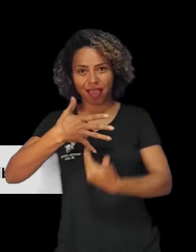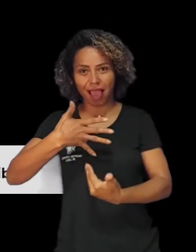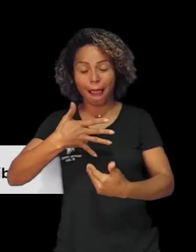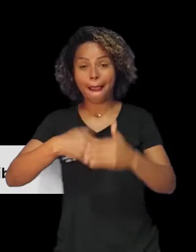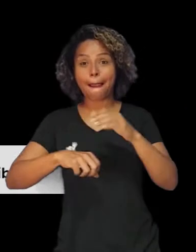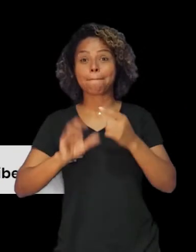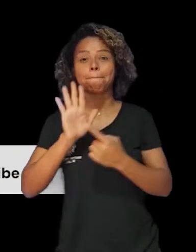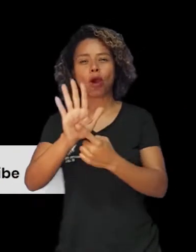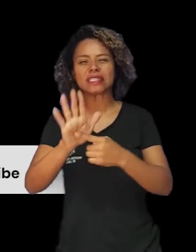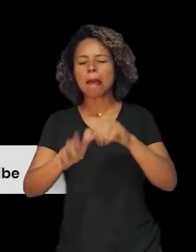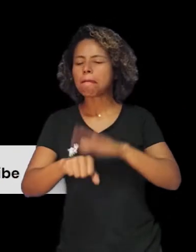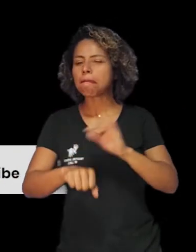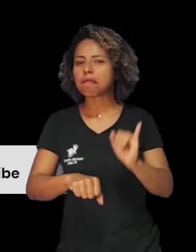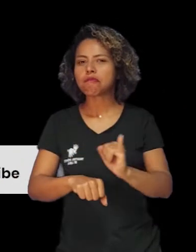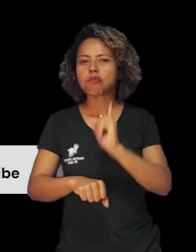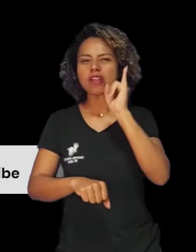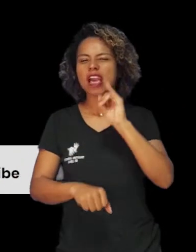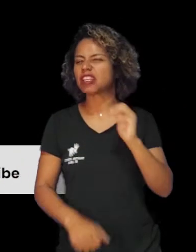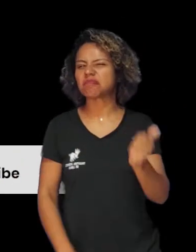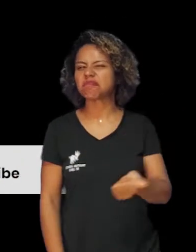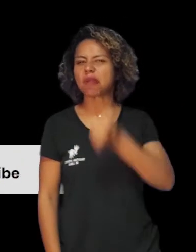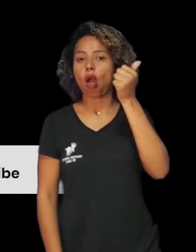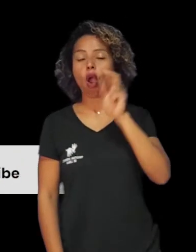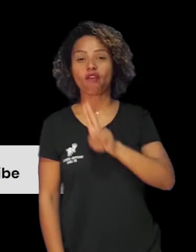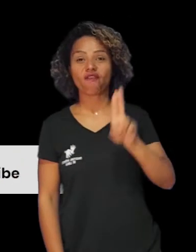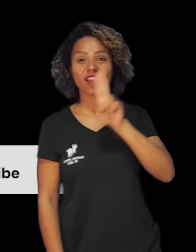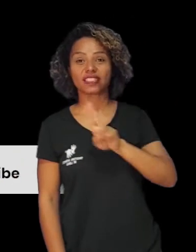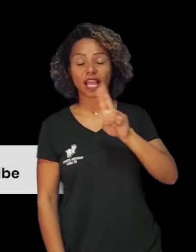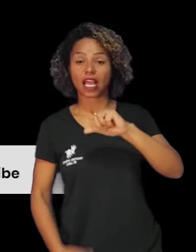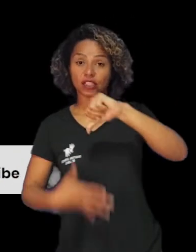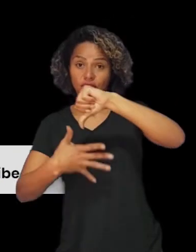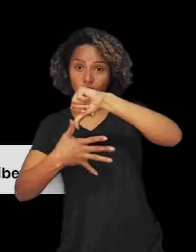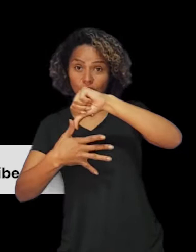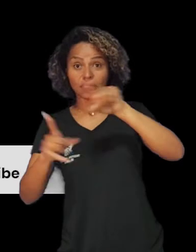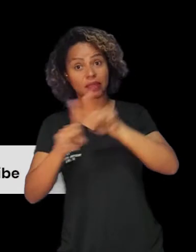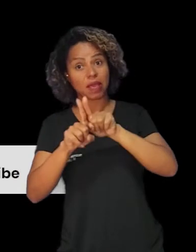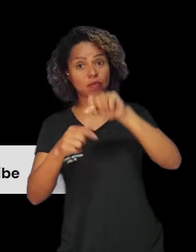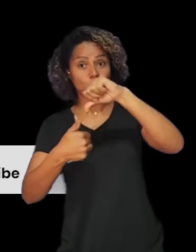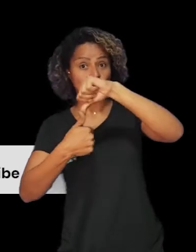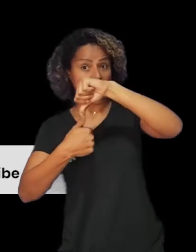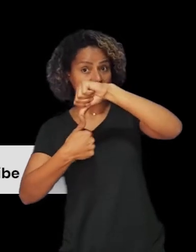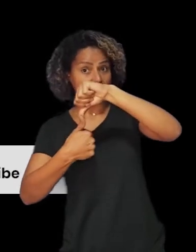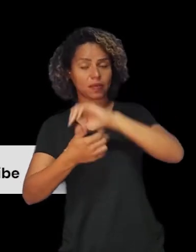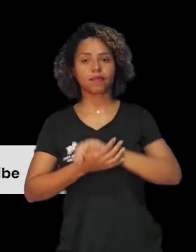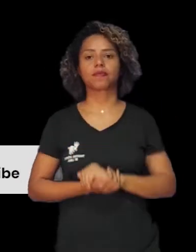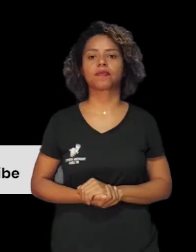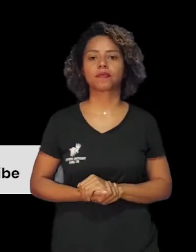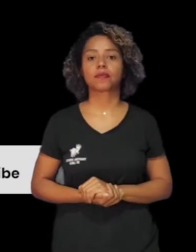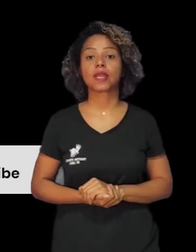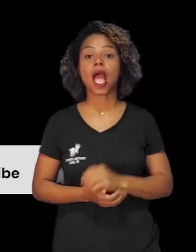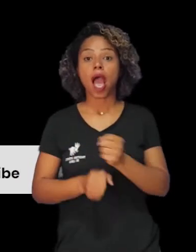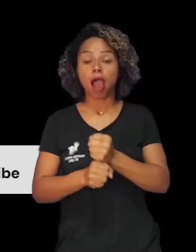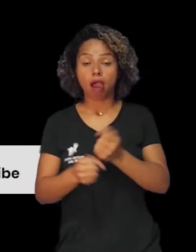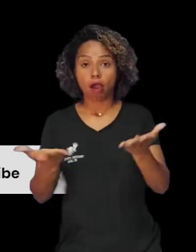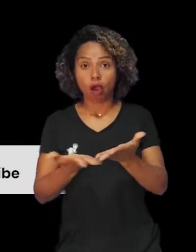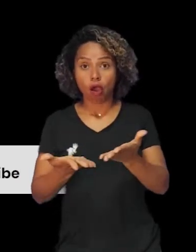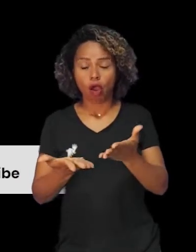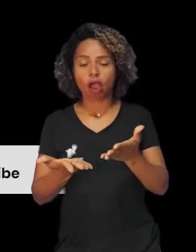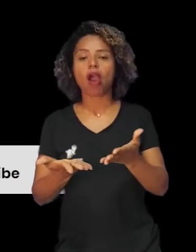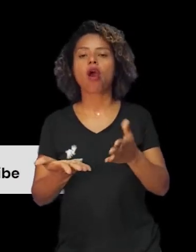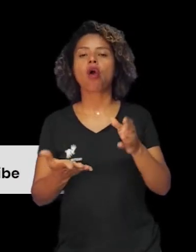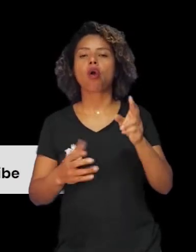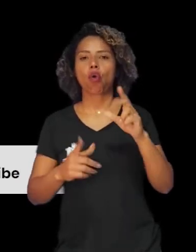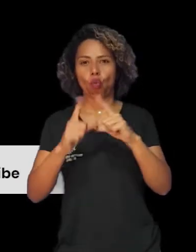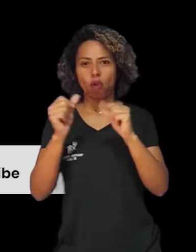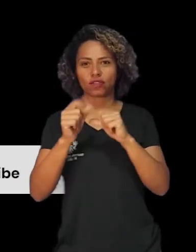das melhores universidades latino-americanas e do Caribe. Na edição deste ano, a UFJF está classificada na